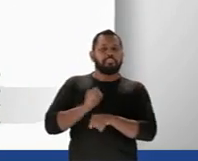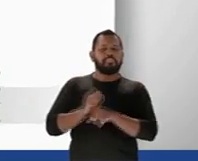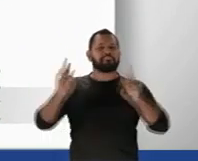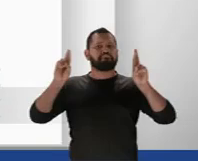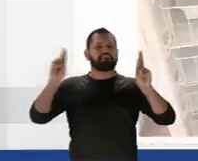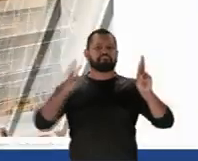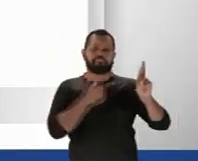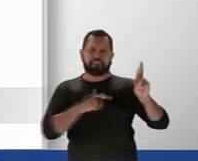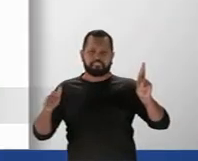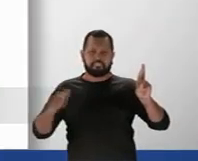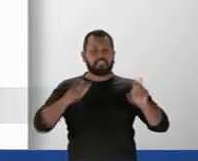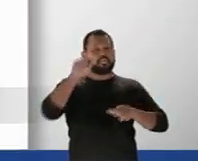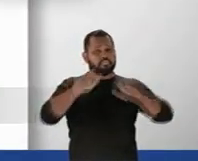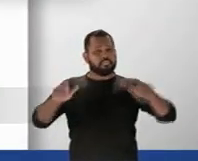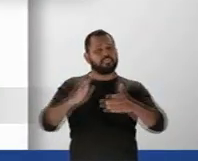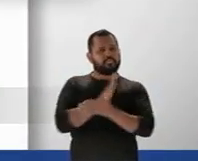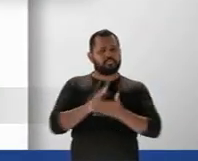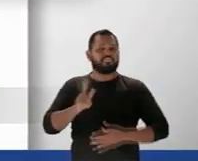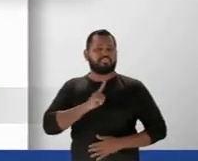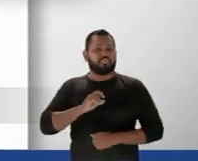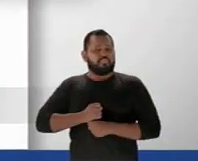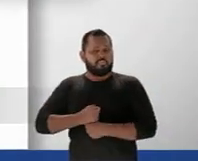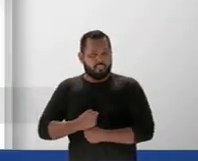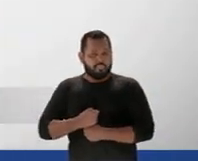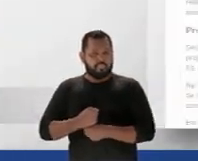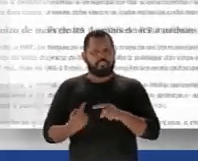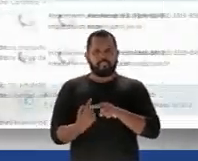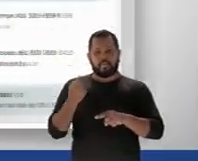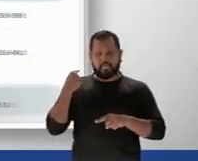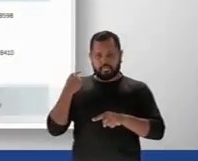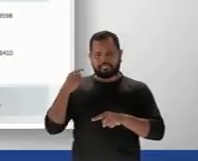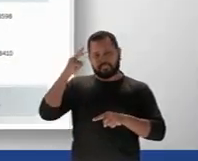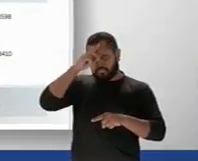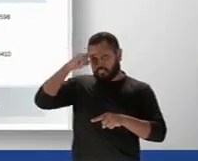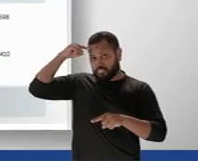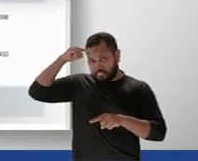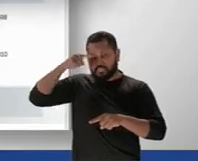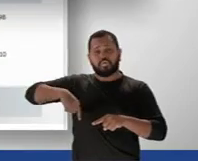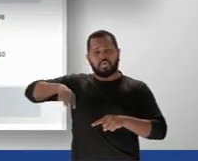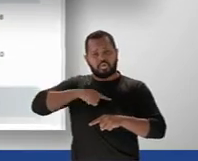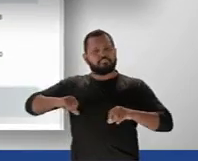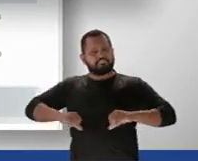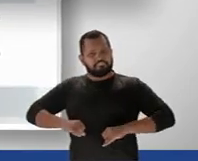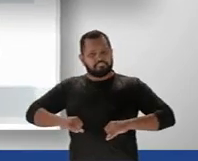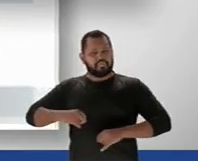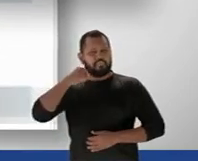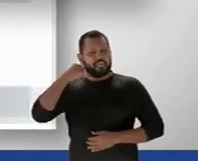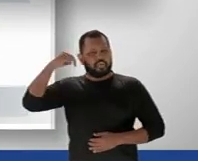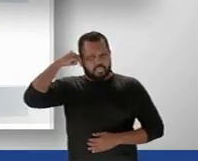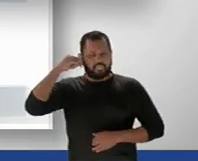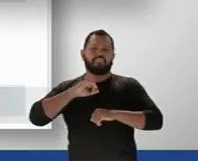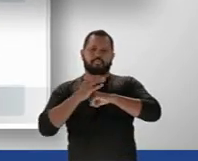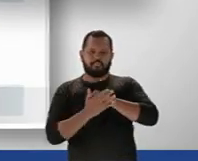esperança. Nossos irmãos estão passando fome e na Covid, Wilson Lima nos causou dor e